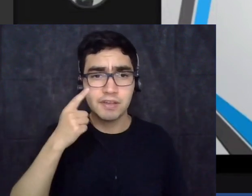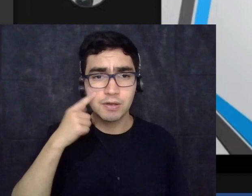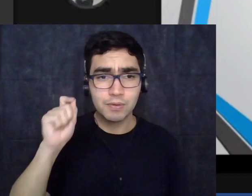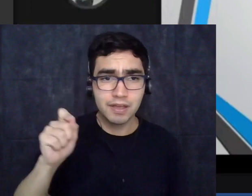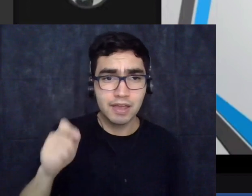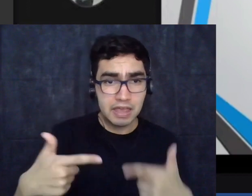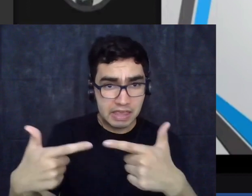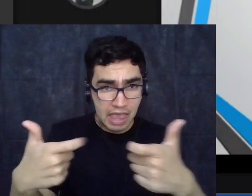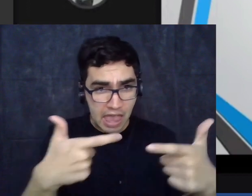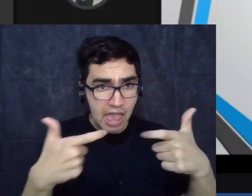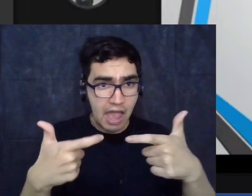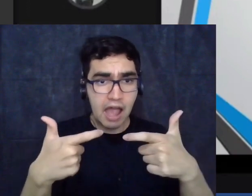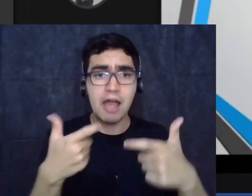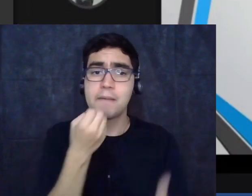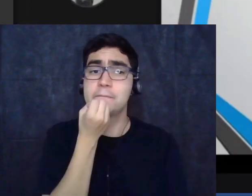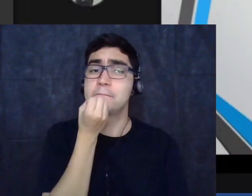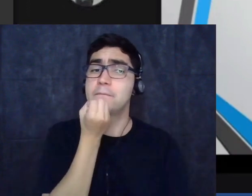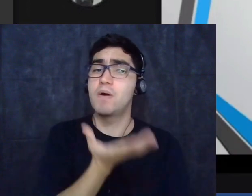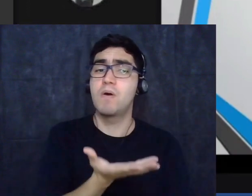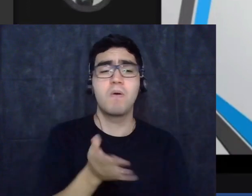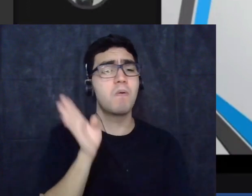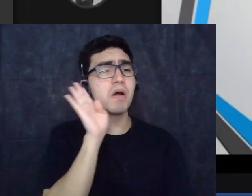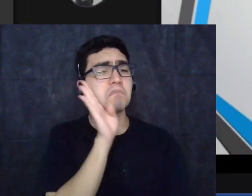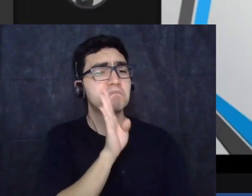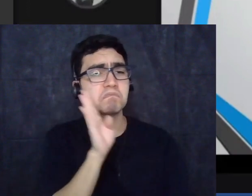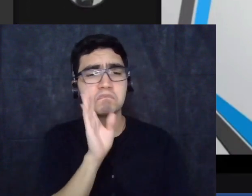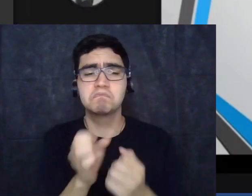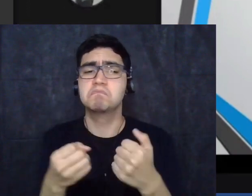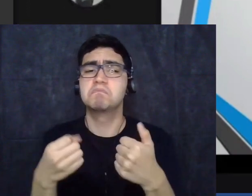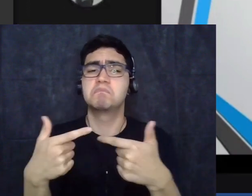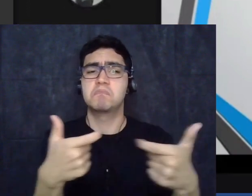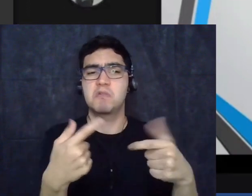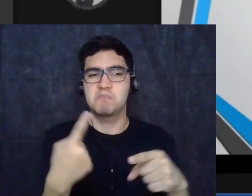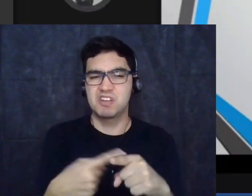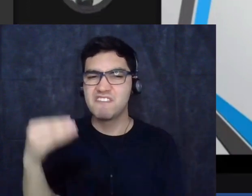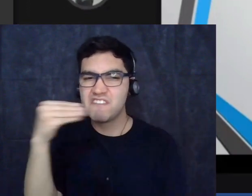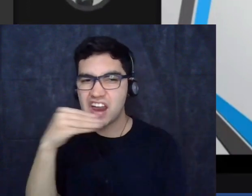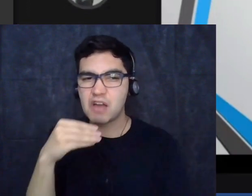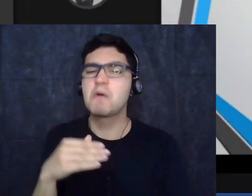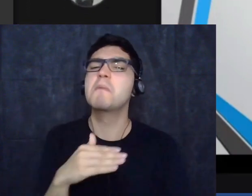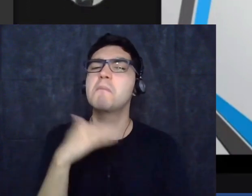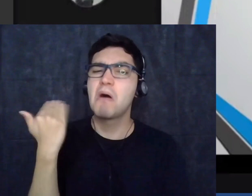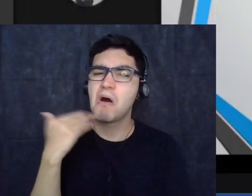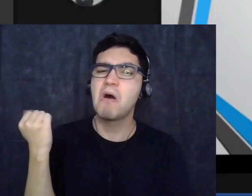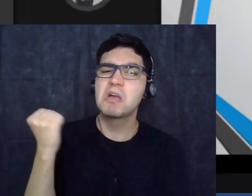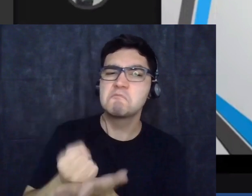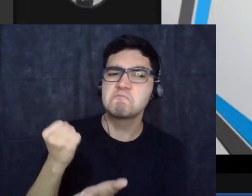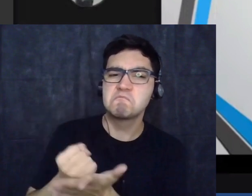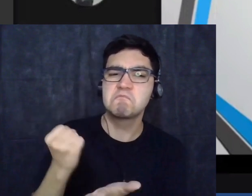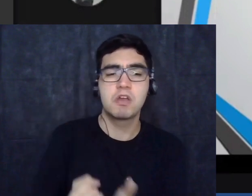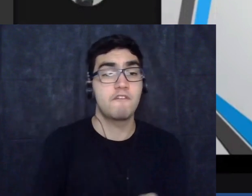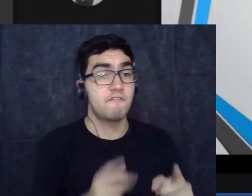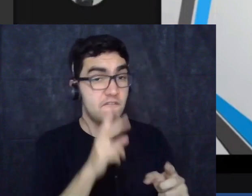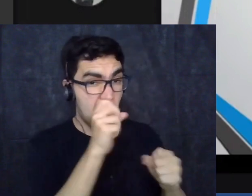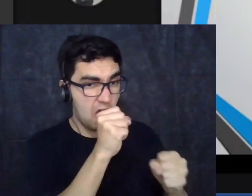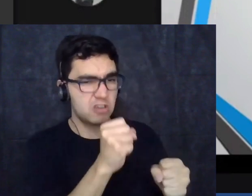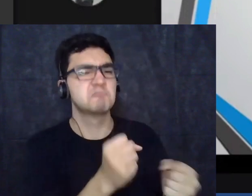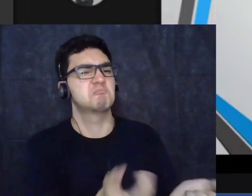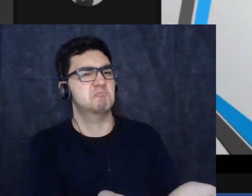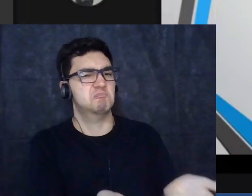serviam como uma higienização morrem os fracos sobrevivem os fortes